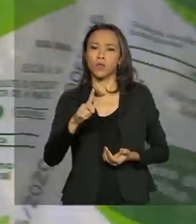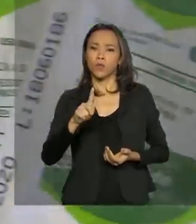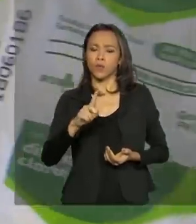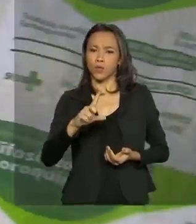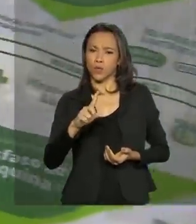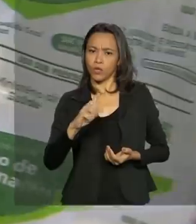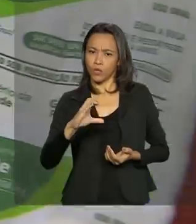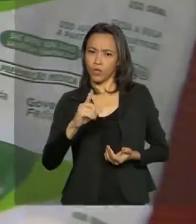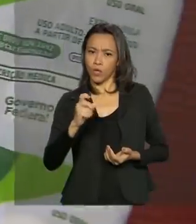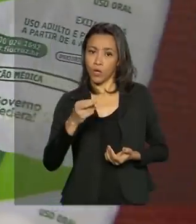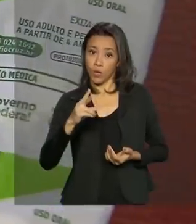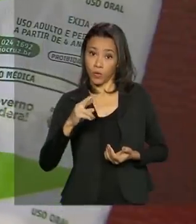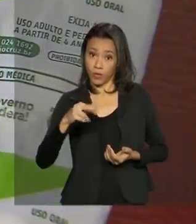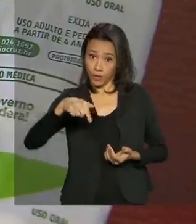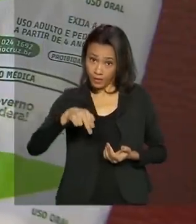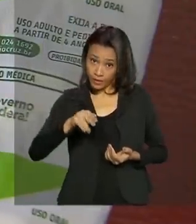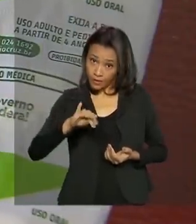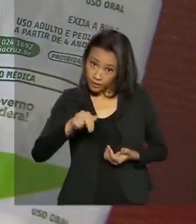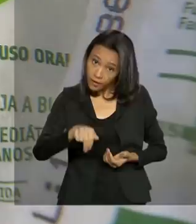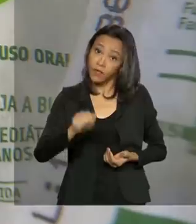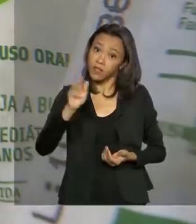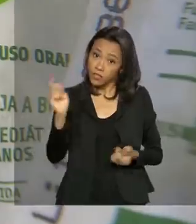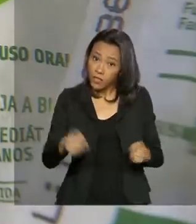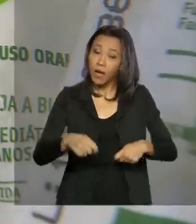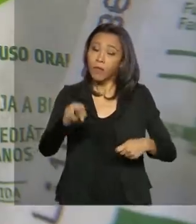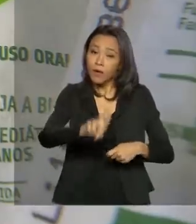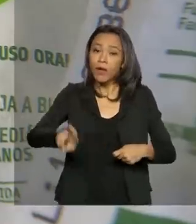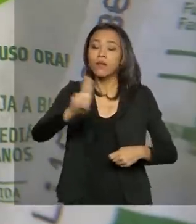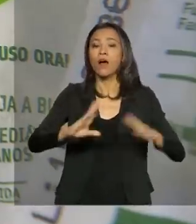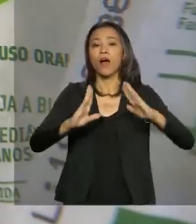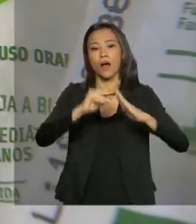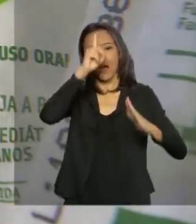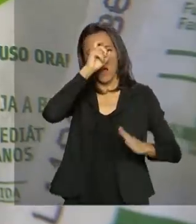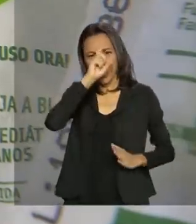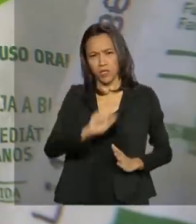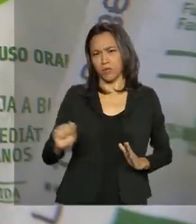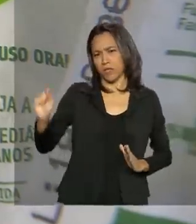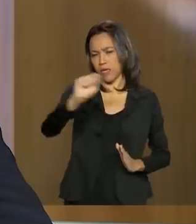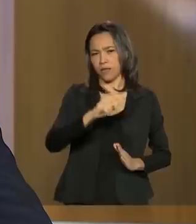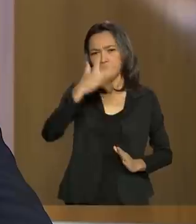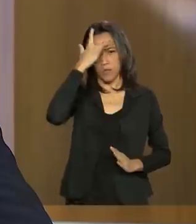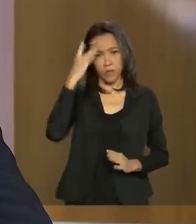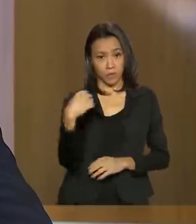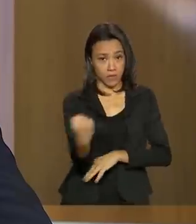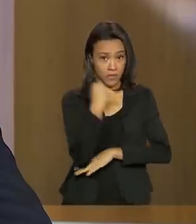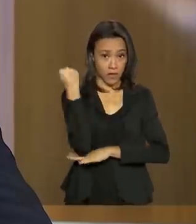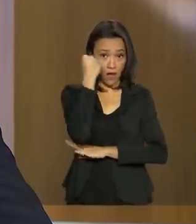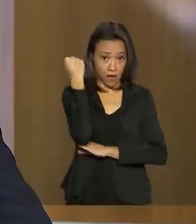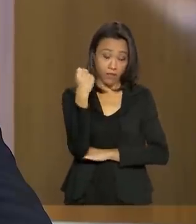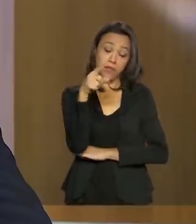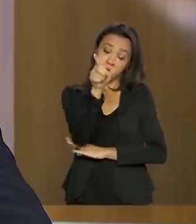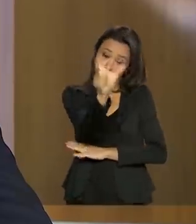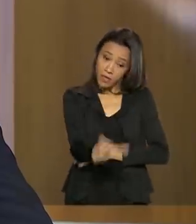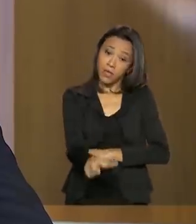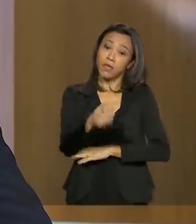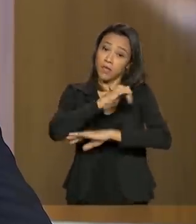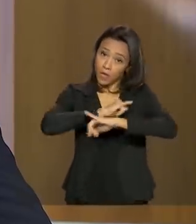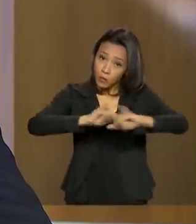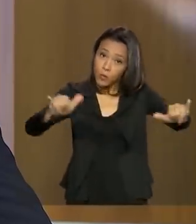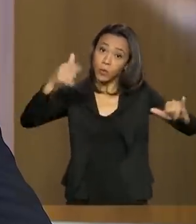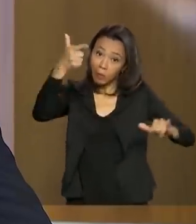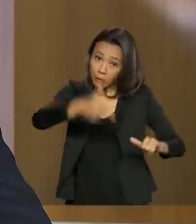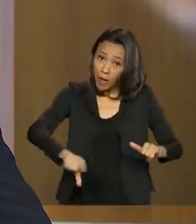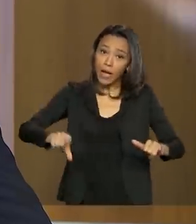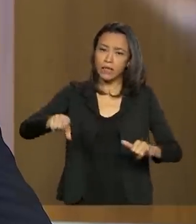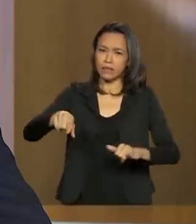o medicamento já pode ser usado nos hospitais para pacientes graves com covid-19. E o presidente anunciou que mais matéria